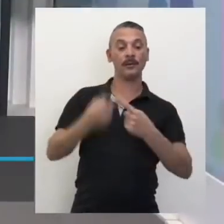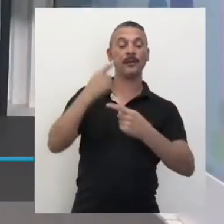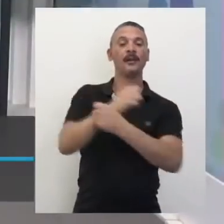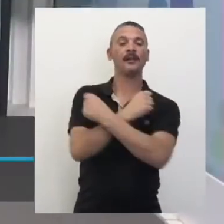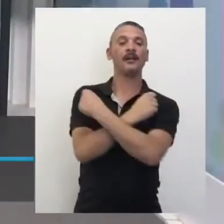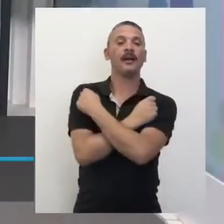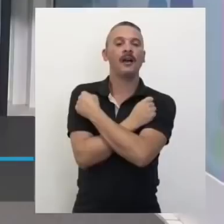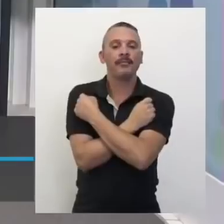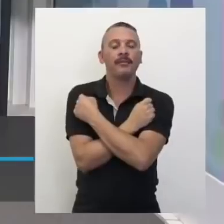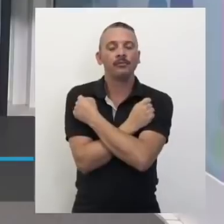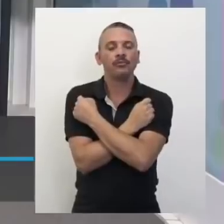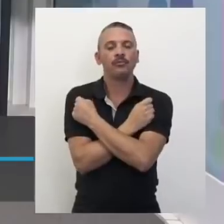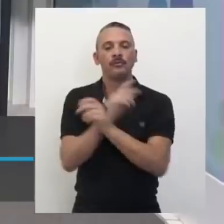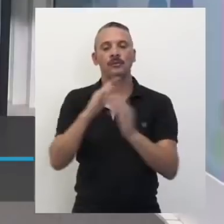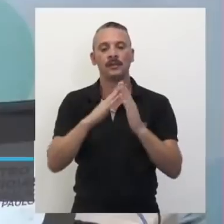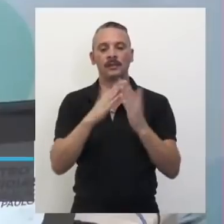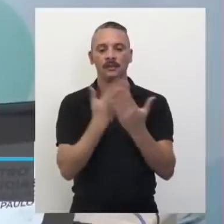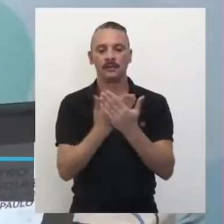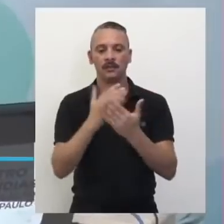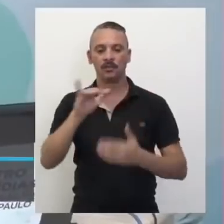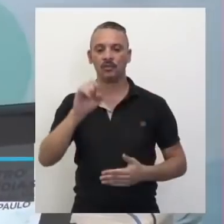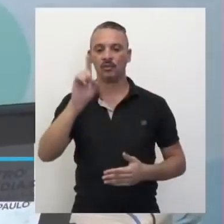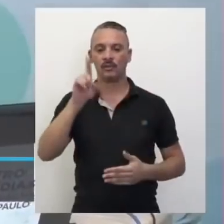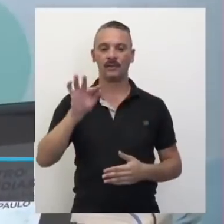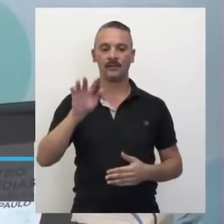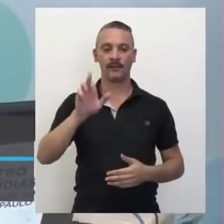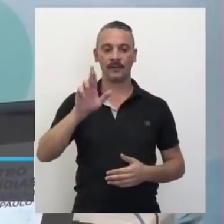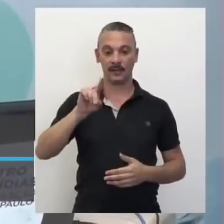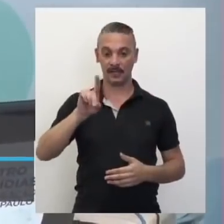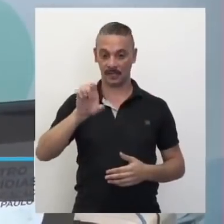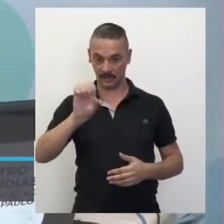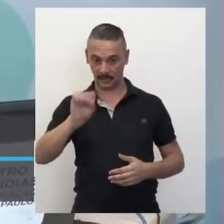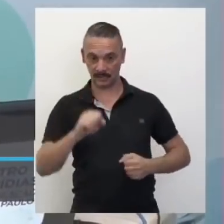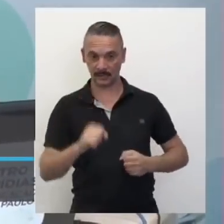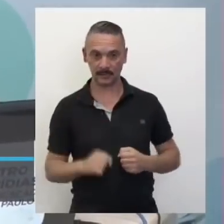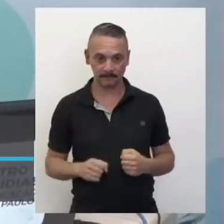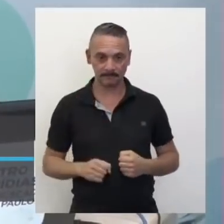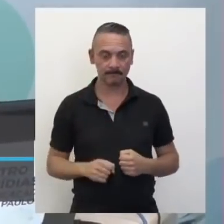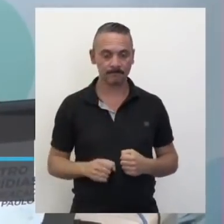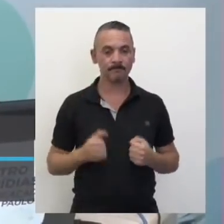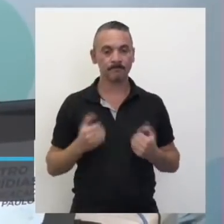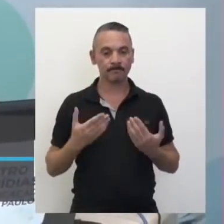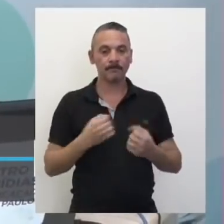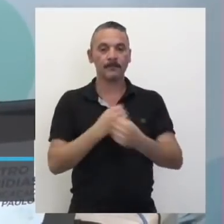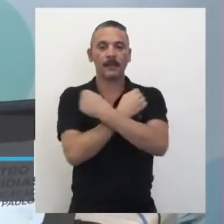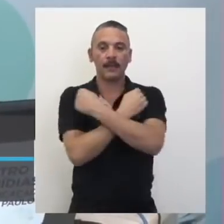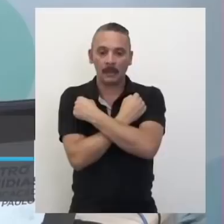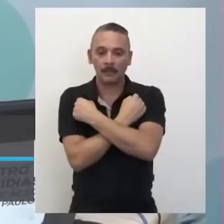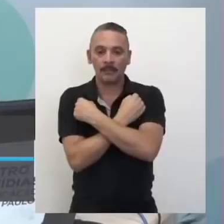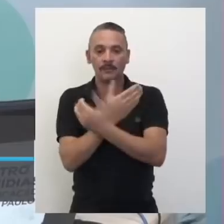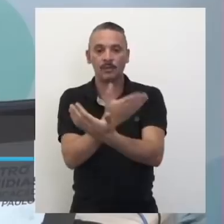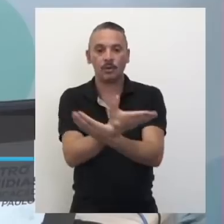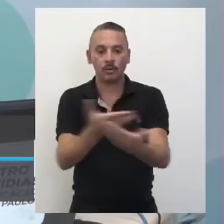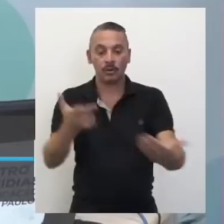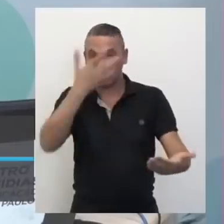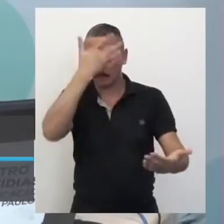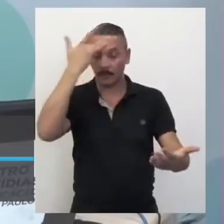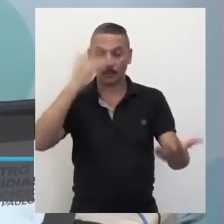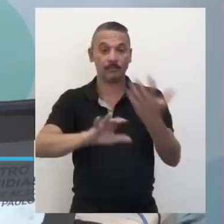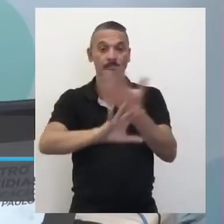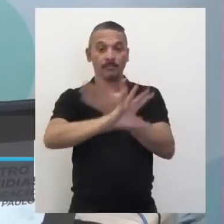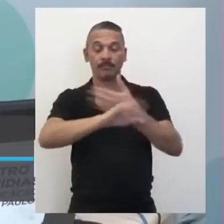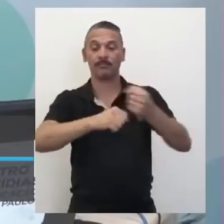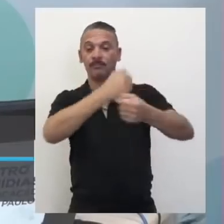abraço aqui para o pessoal da Escola Estadual José Fernandes de Rio Claro. E um abraço estendido a todos que estão aqui no